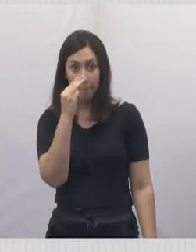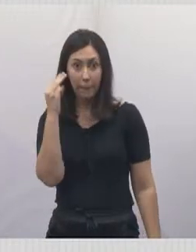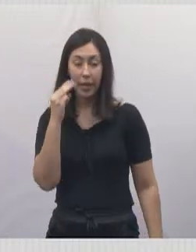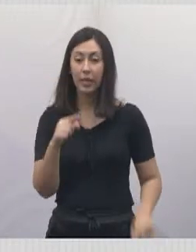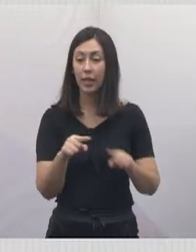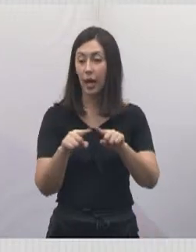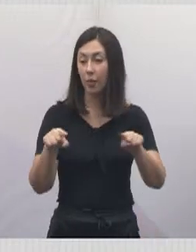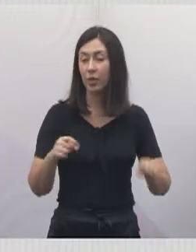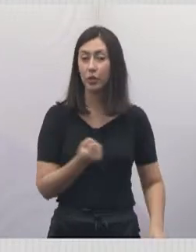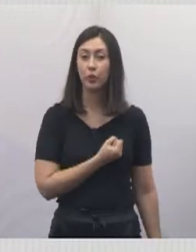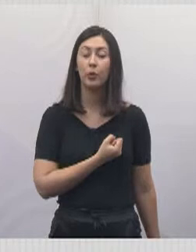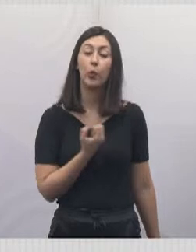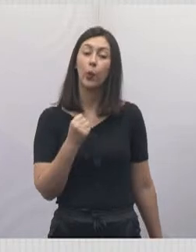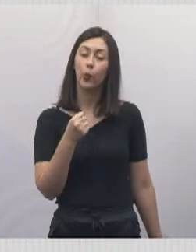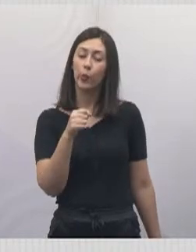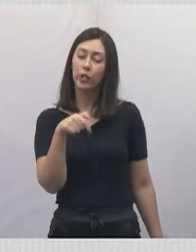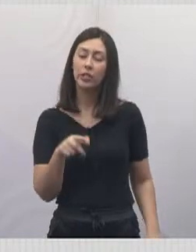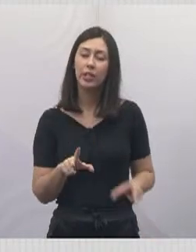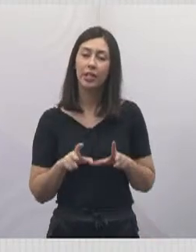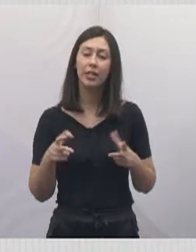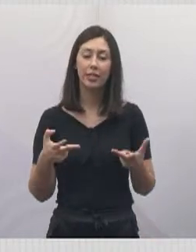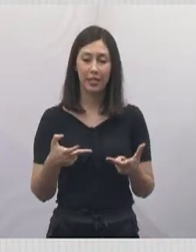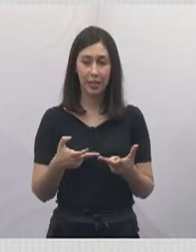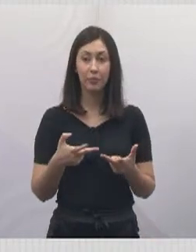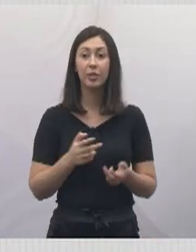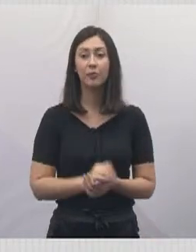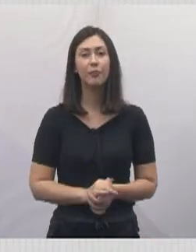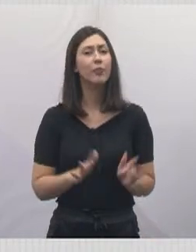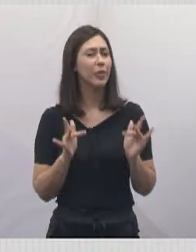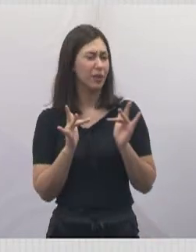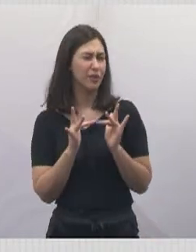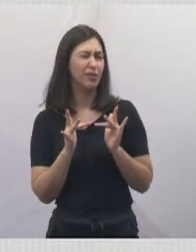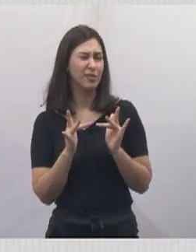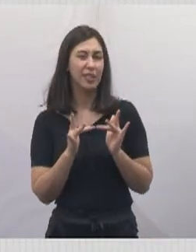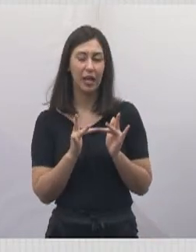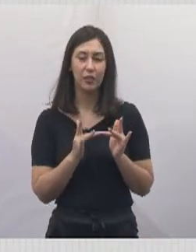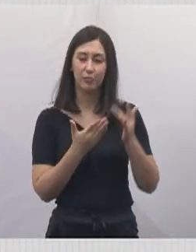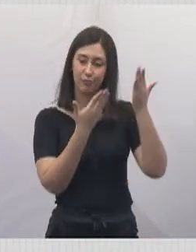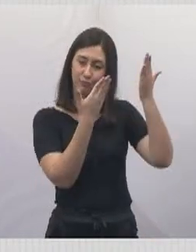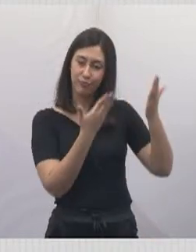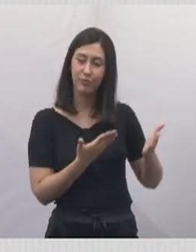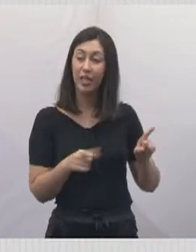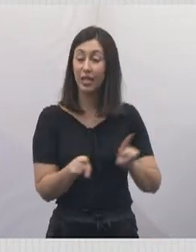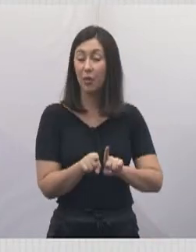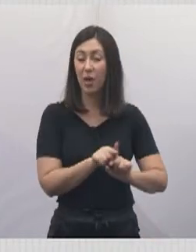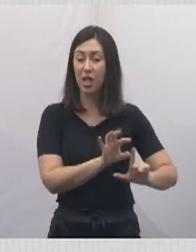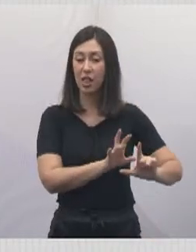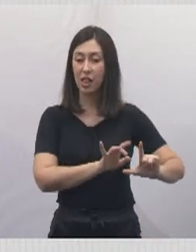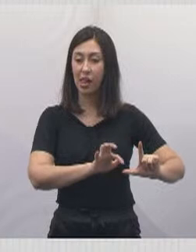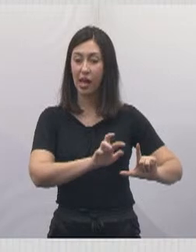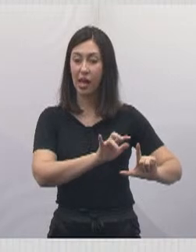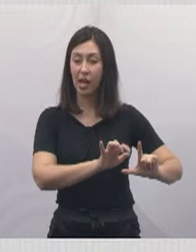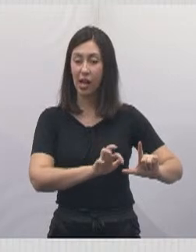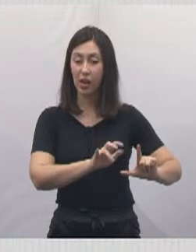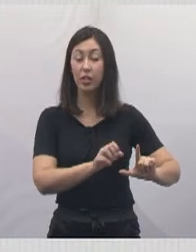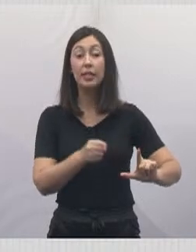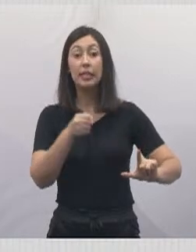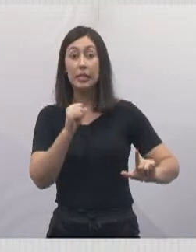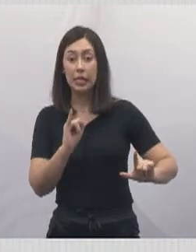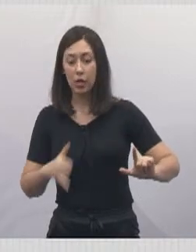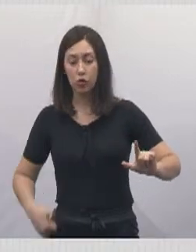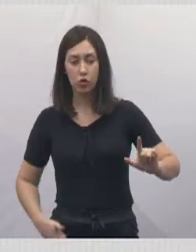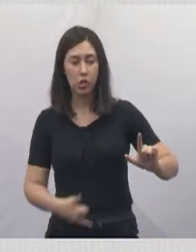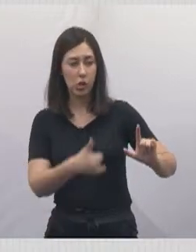gabinete 8, aqui na Casa Legislativa. Entre em contato com a gente, aí está o QR Code. Se você apontar o seu celular para o QR Code,